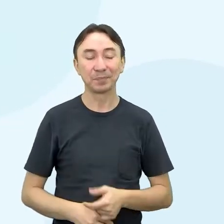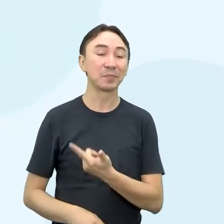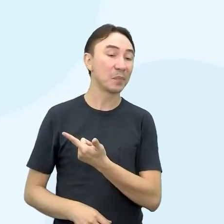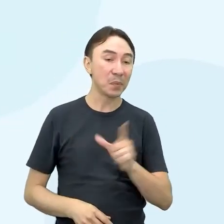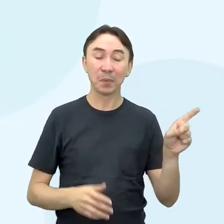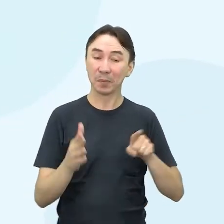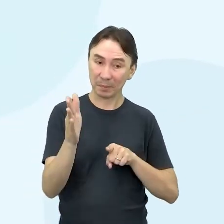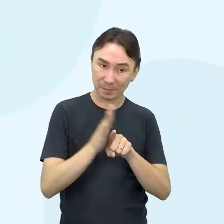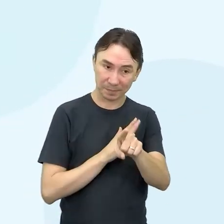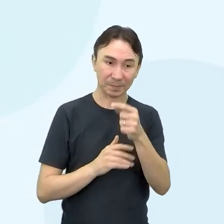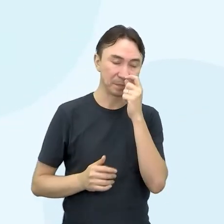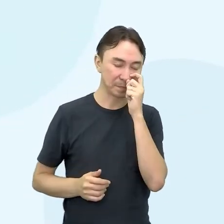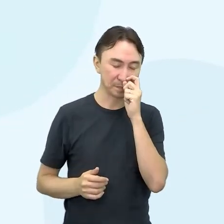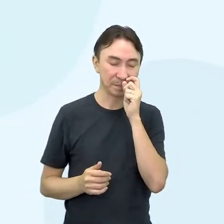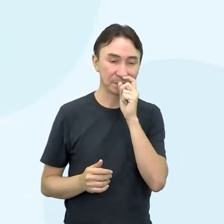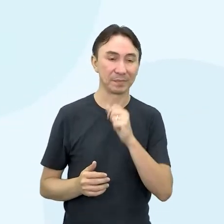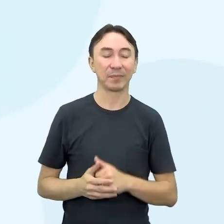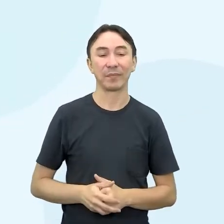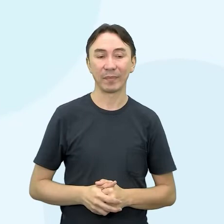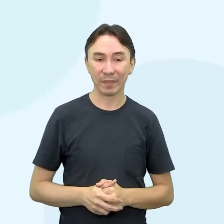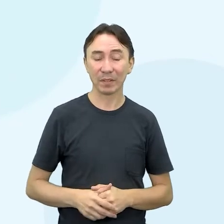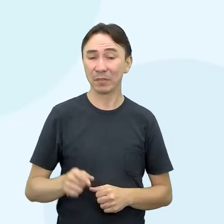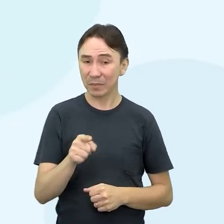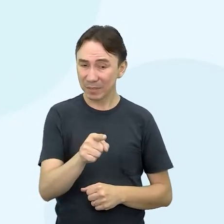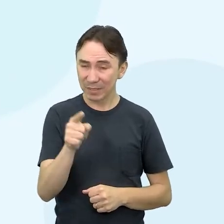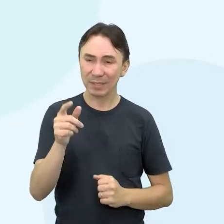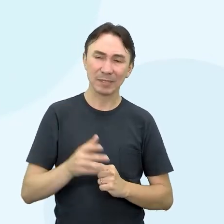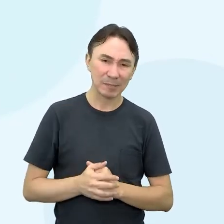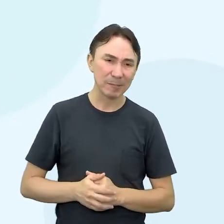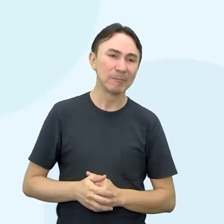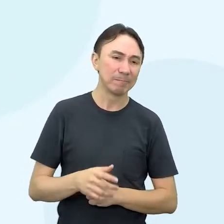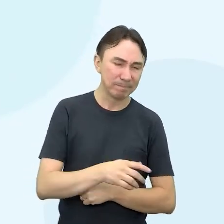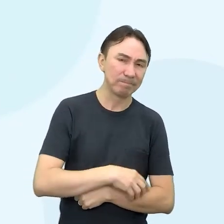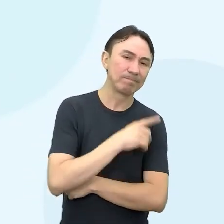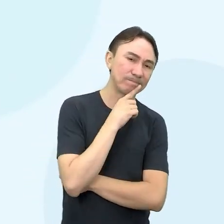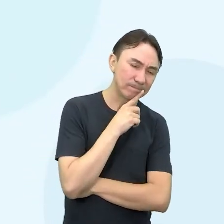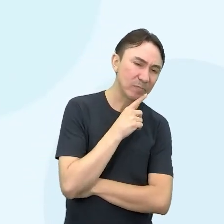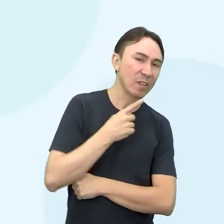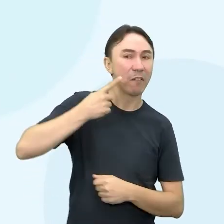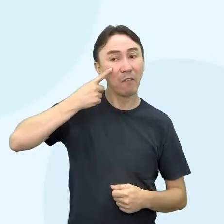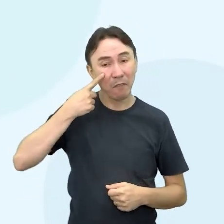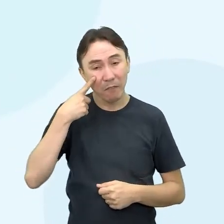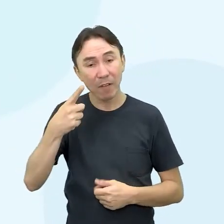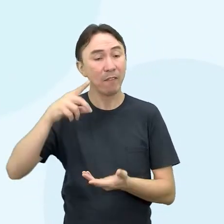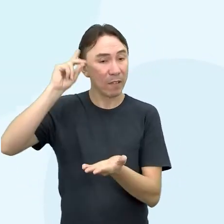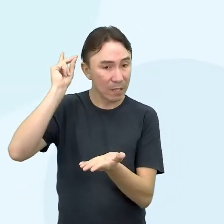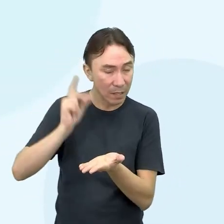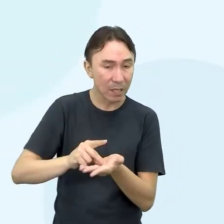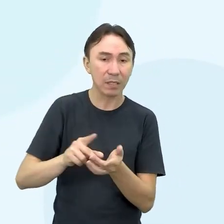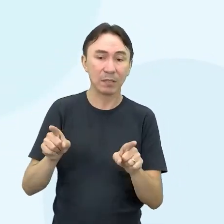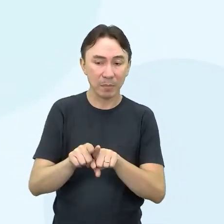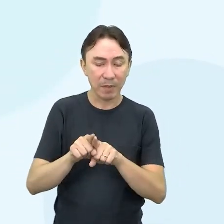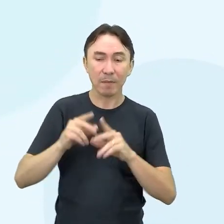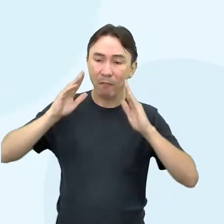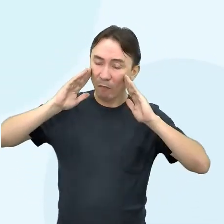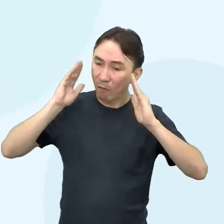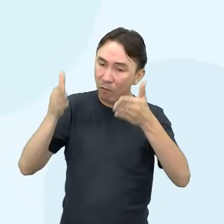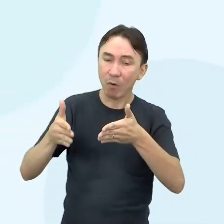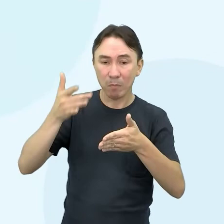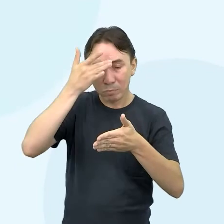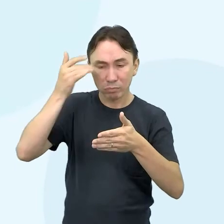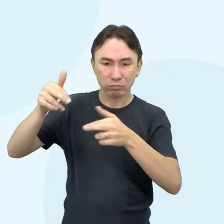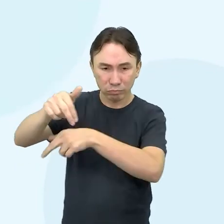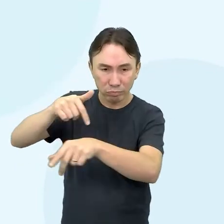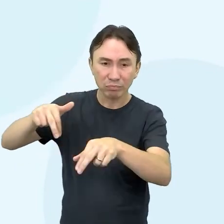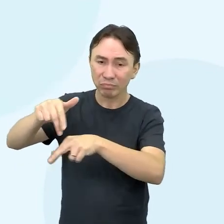lá. Ser realista e focar no público-alvo podem ser importantes para não fracassar no empreendimento. Será que